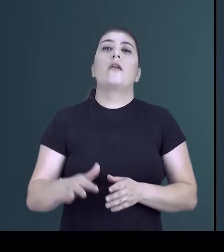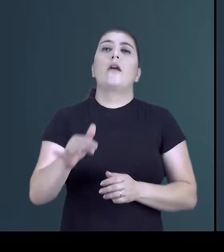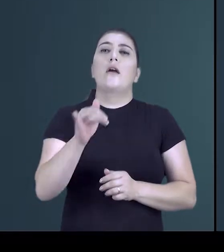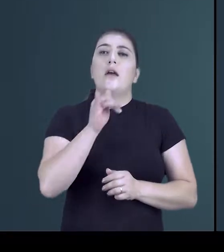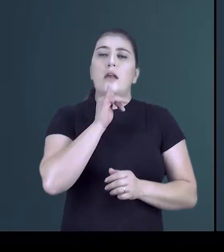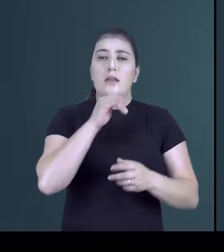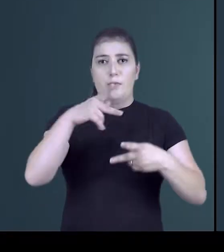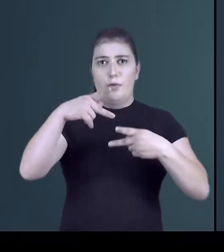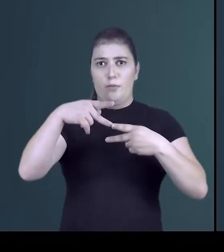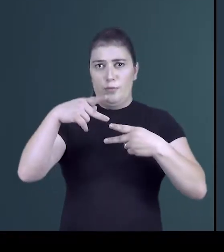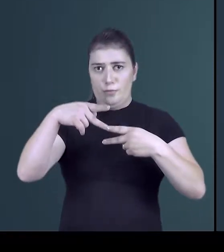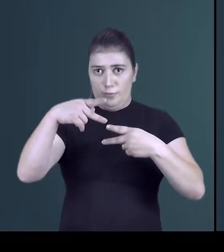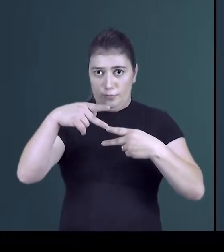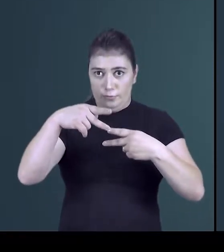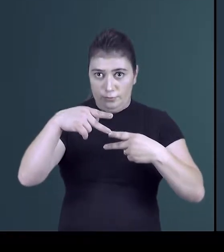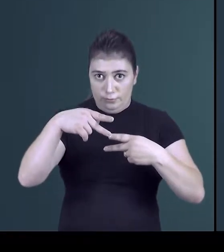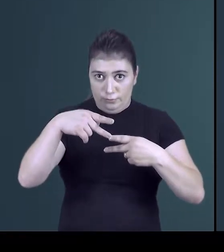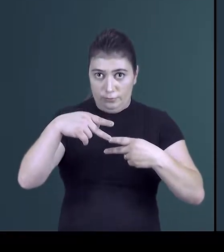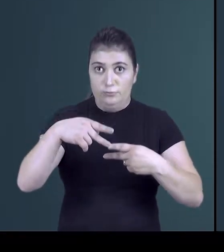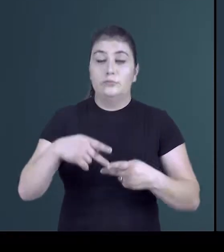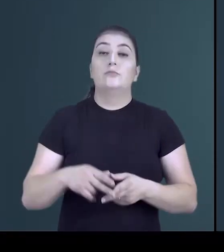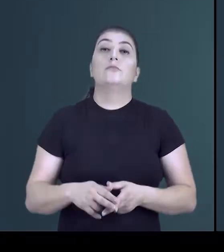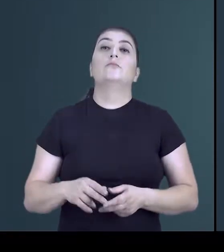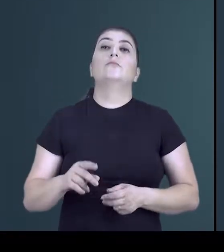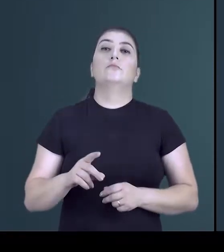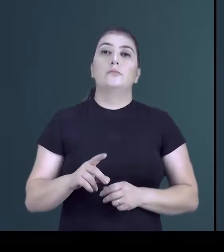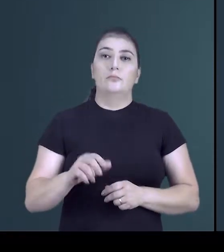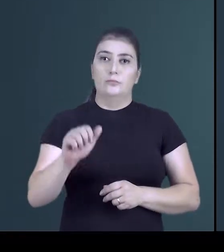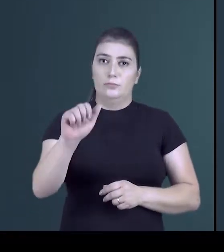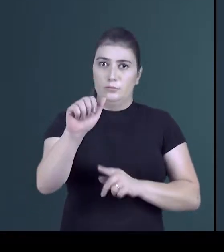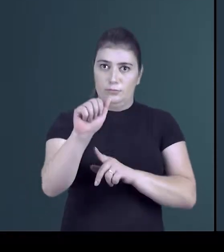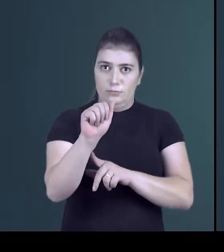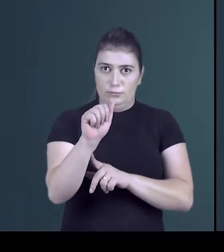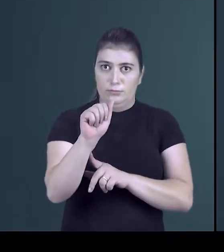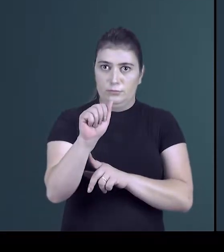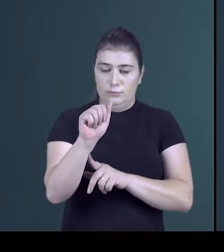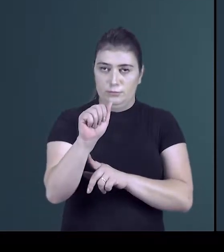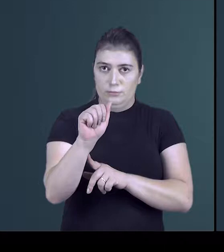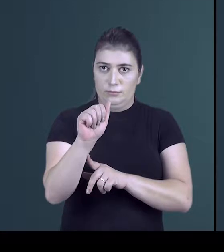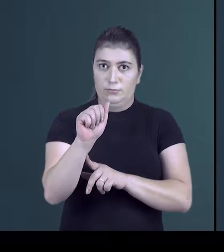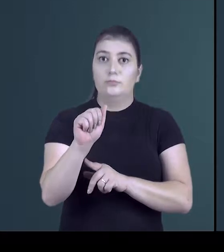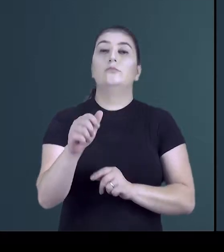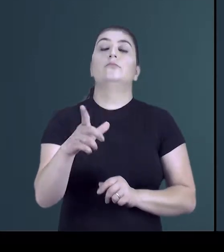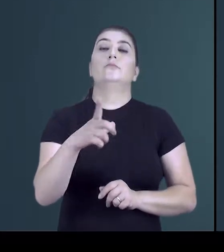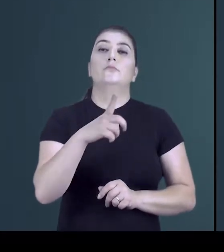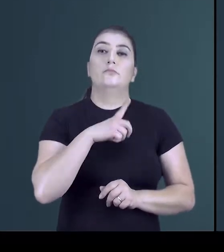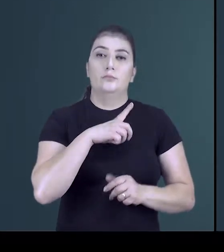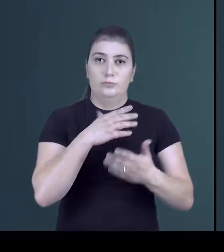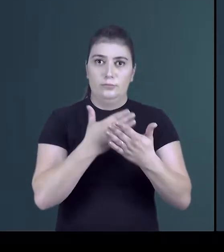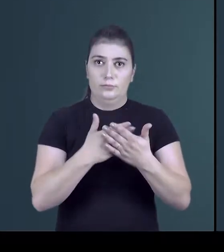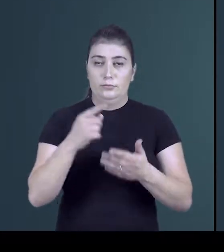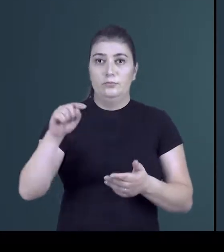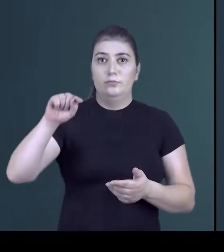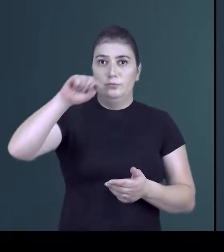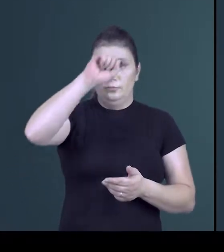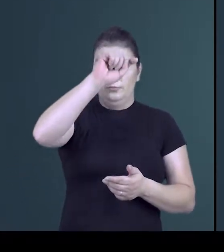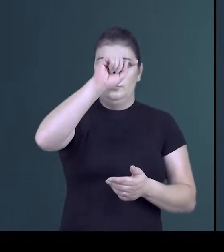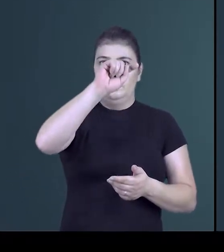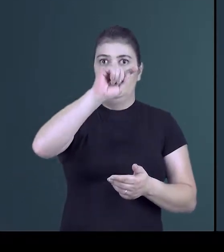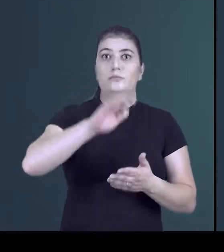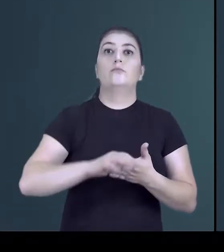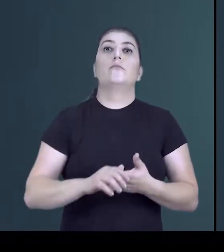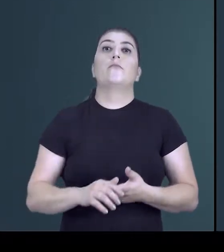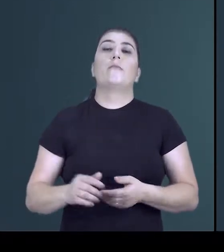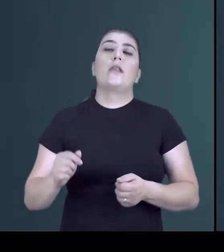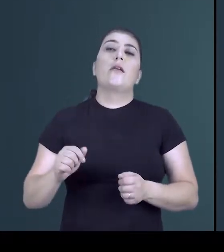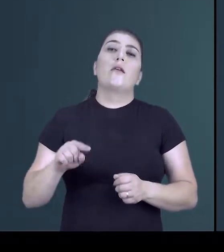como preposição mais comum e mais utilizada a preposição a. Por isso, temos o estudo da crase, do